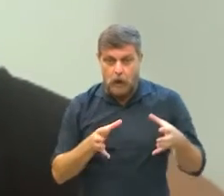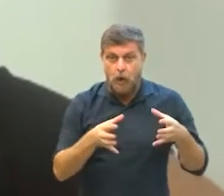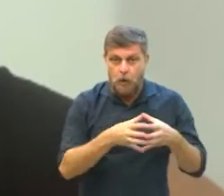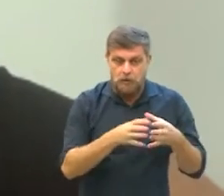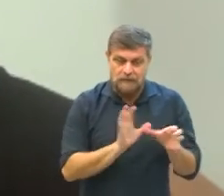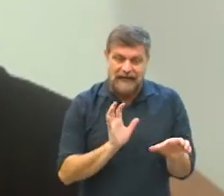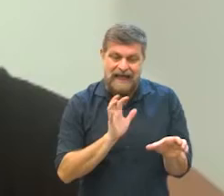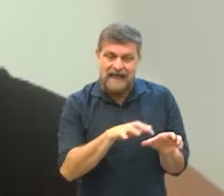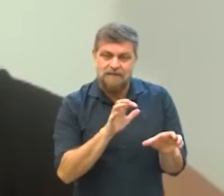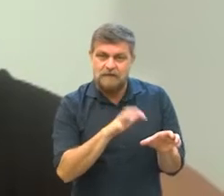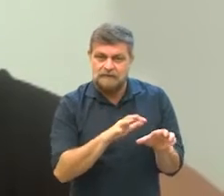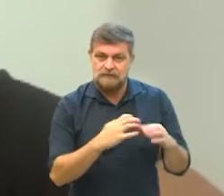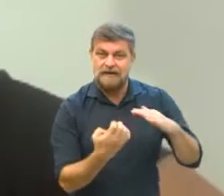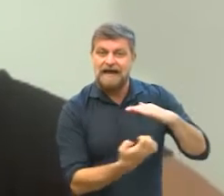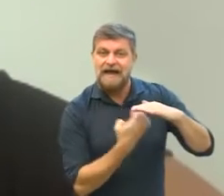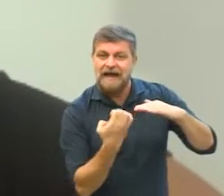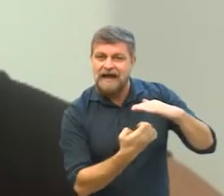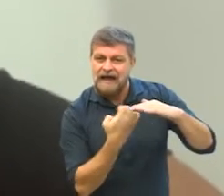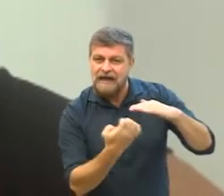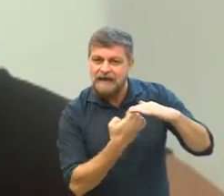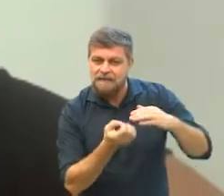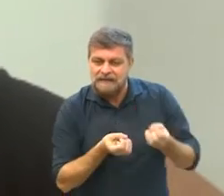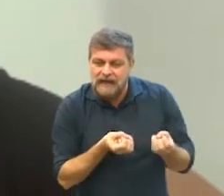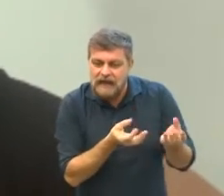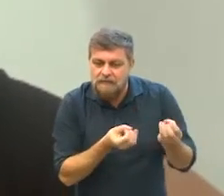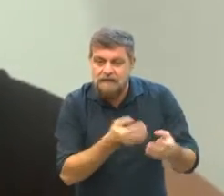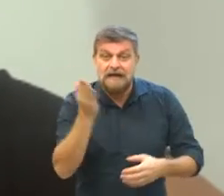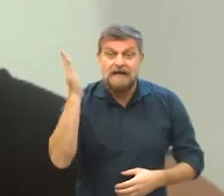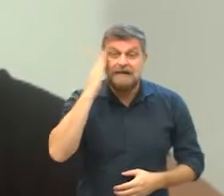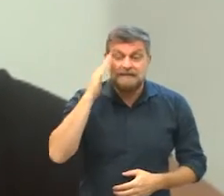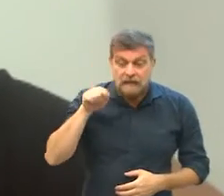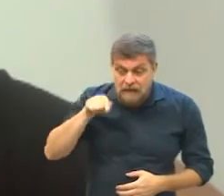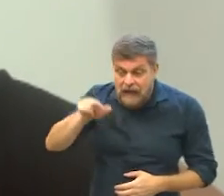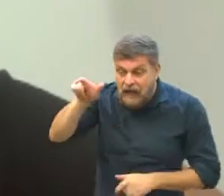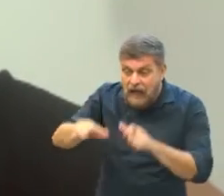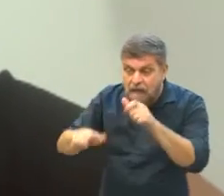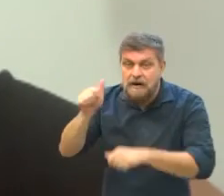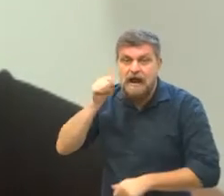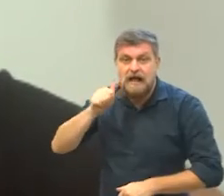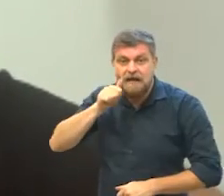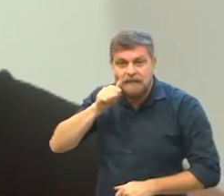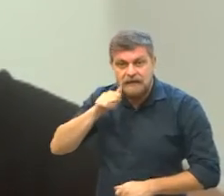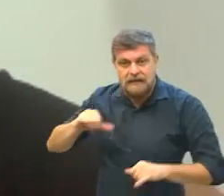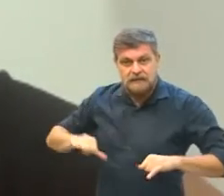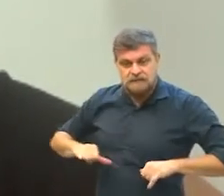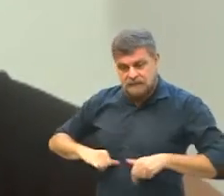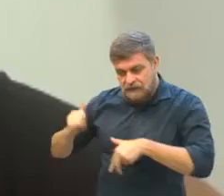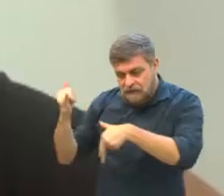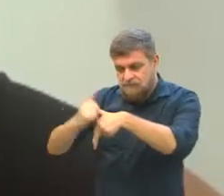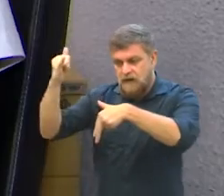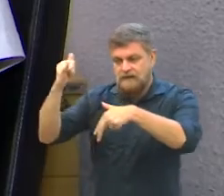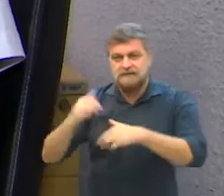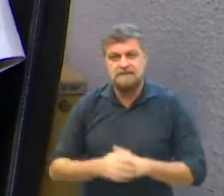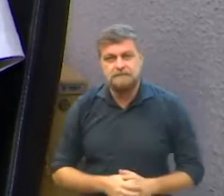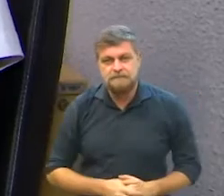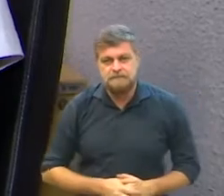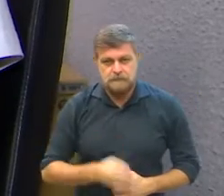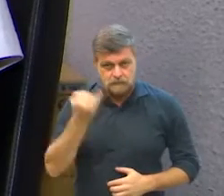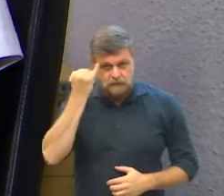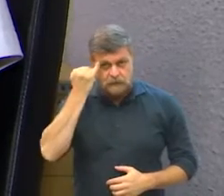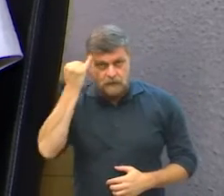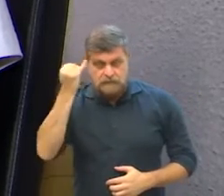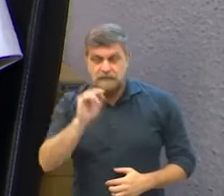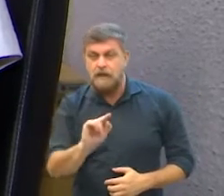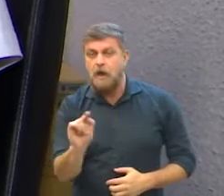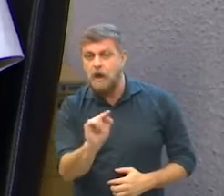reunido ali um banco de dados onde tem empresas para oferecer emprego a essas mulheres que são vítimas de violência. Uma das